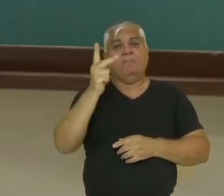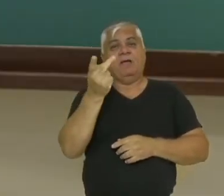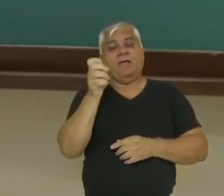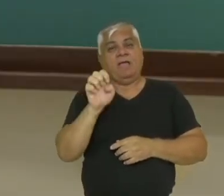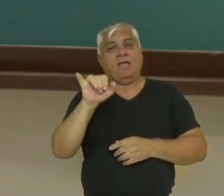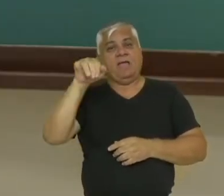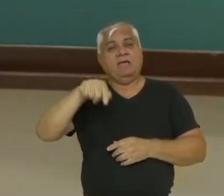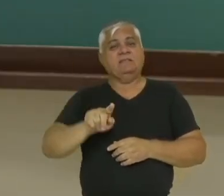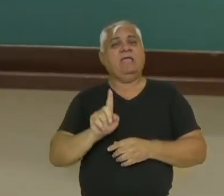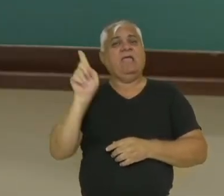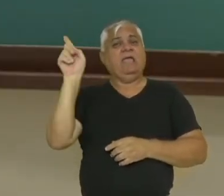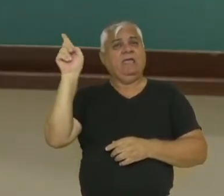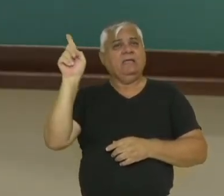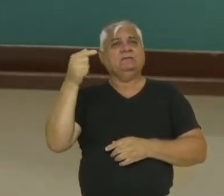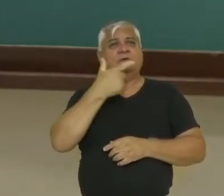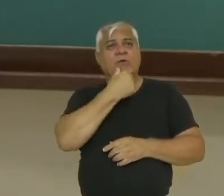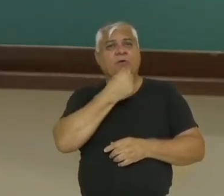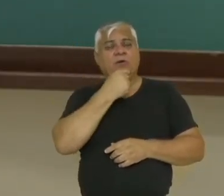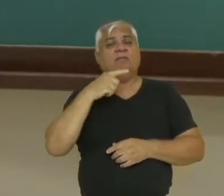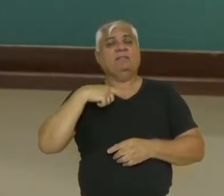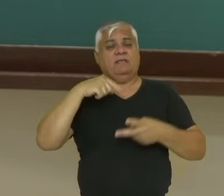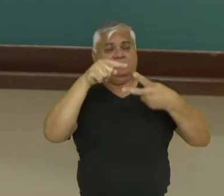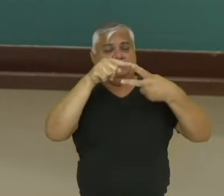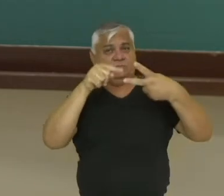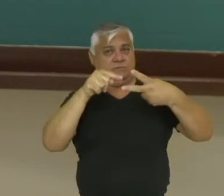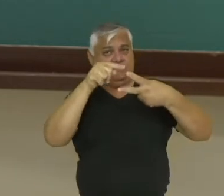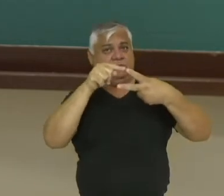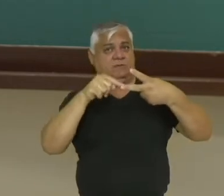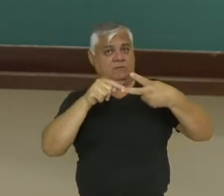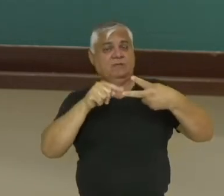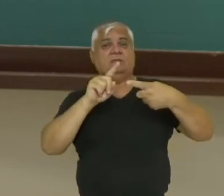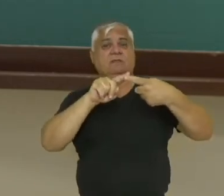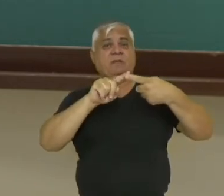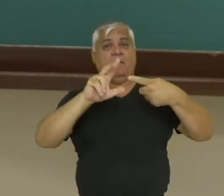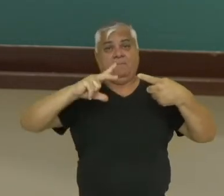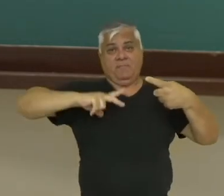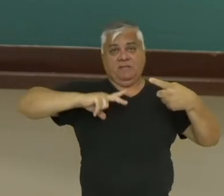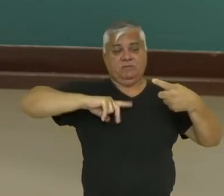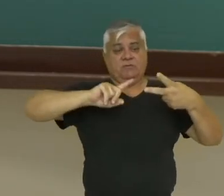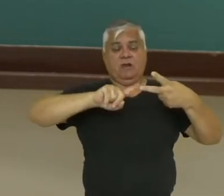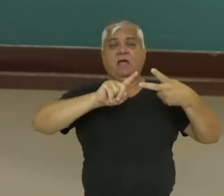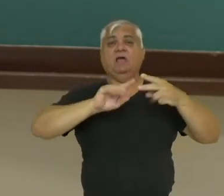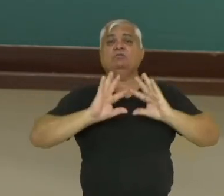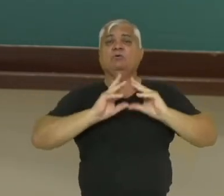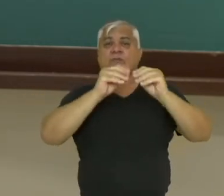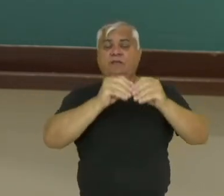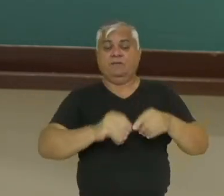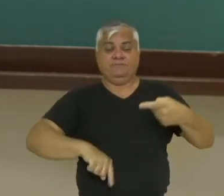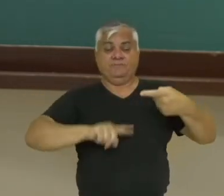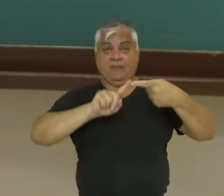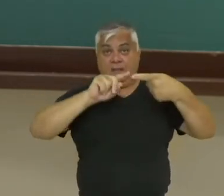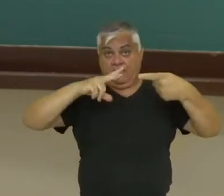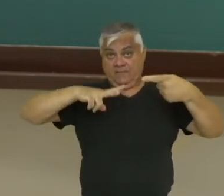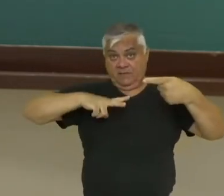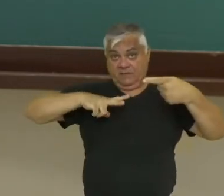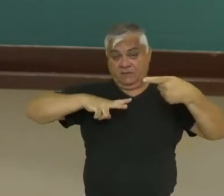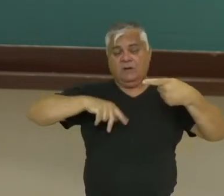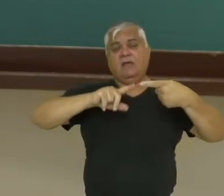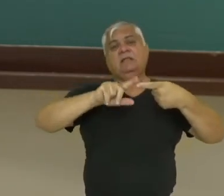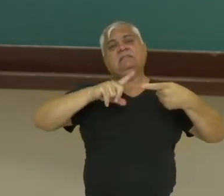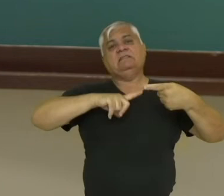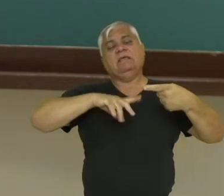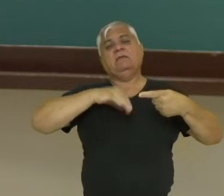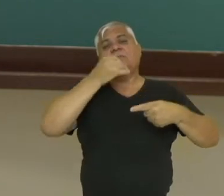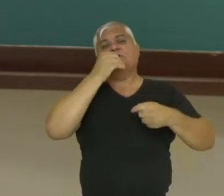mais contemporâneo, existem dois tipos de ideologia. A particular e a total. Na particular, nós temos uma